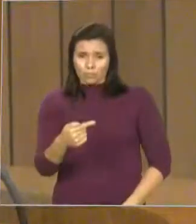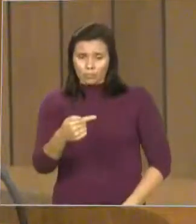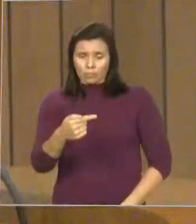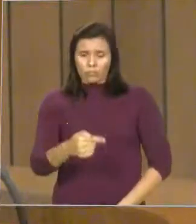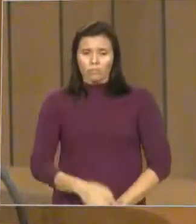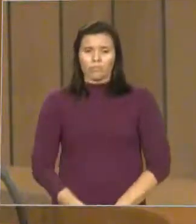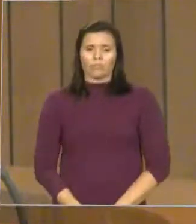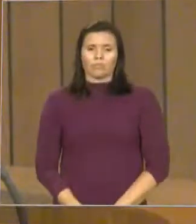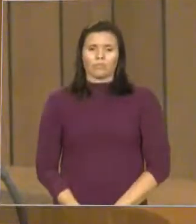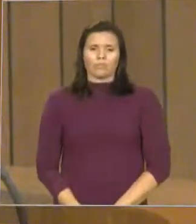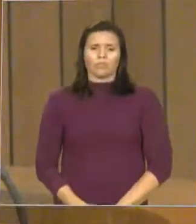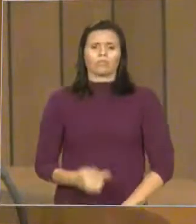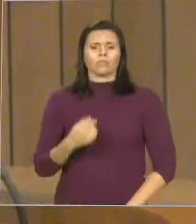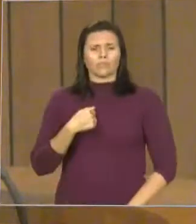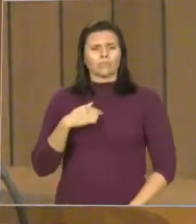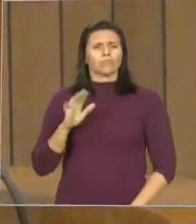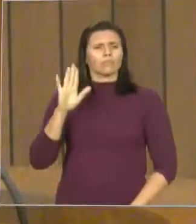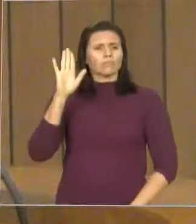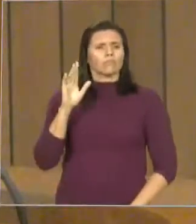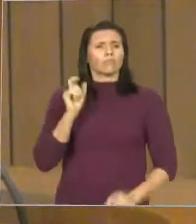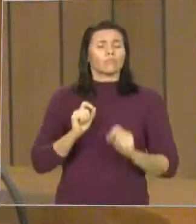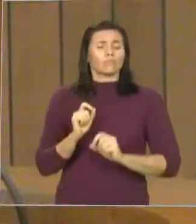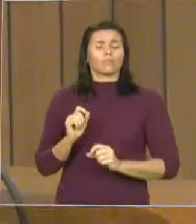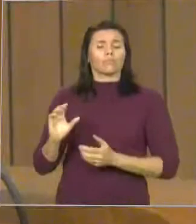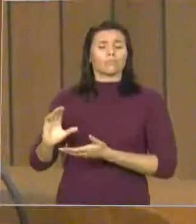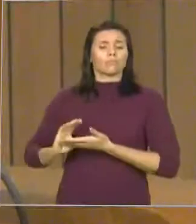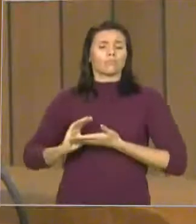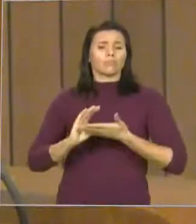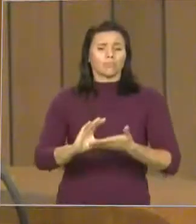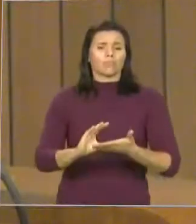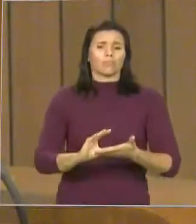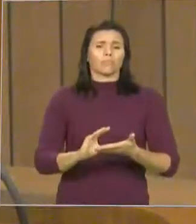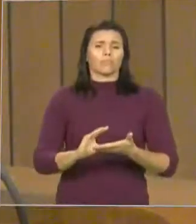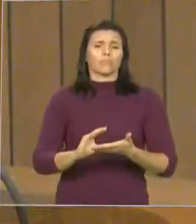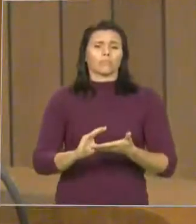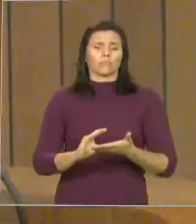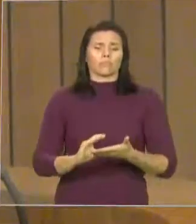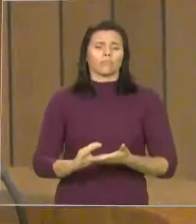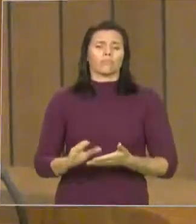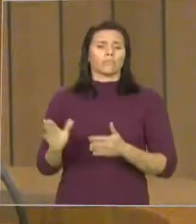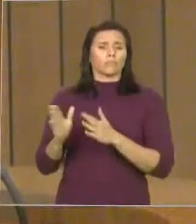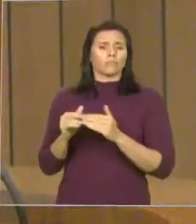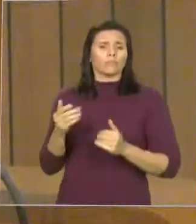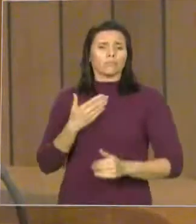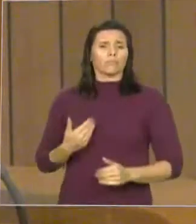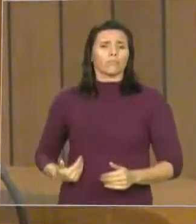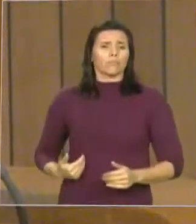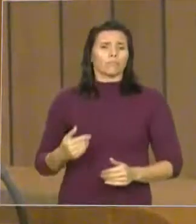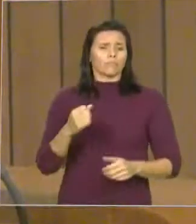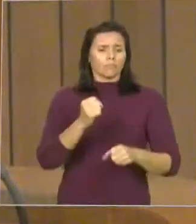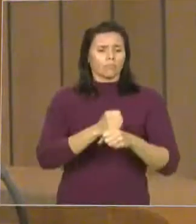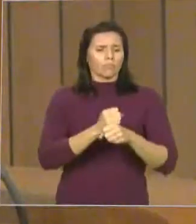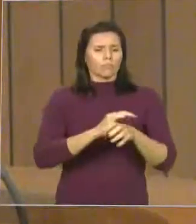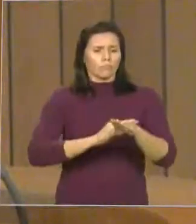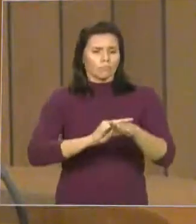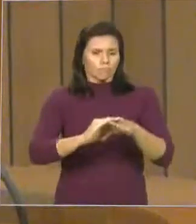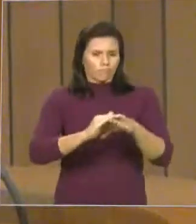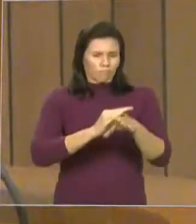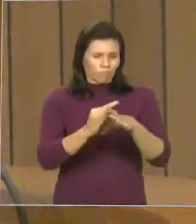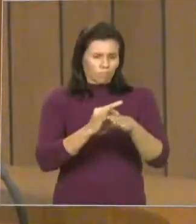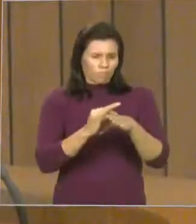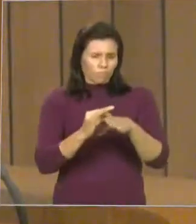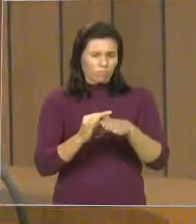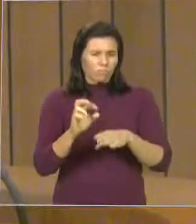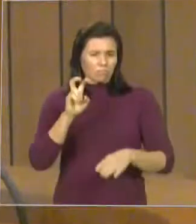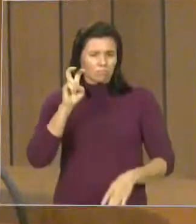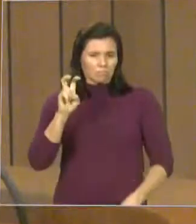aplicação de 5 quilômetros de asfalto. E também gostaria de ressaltar a grande parceria